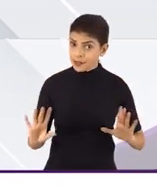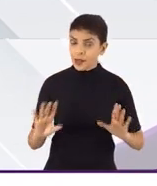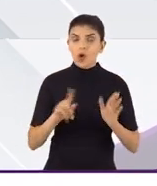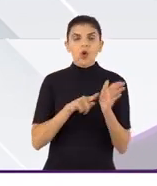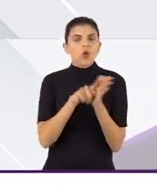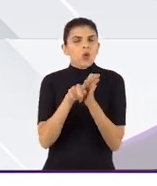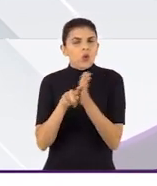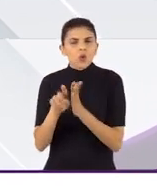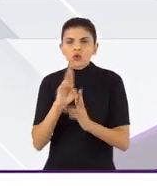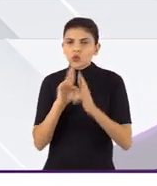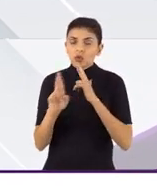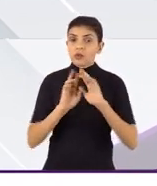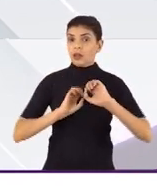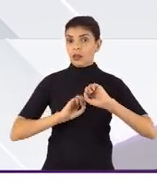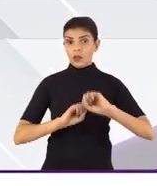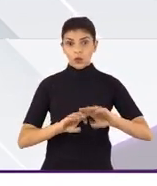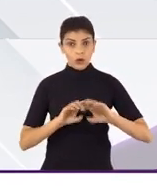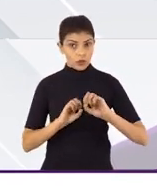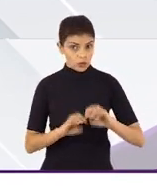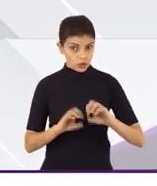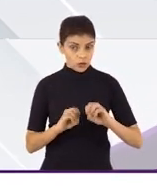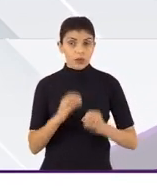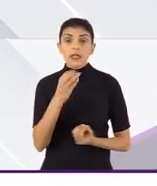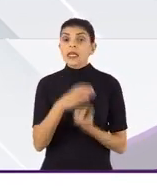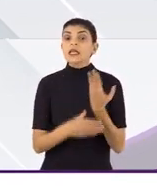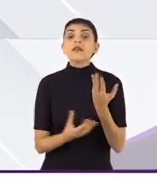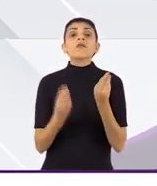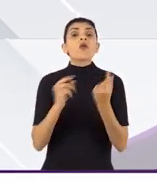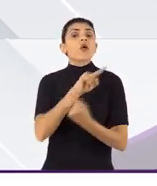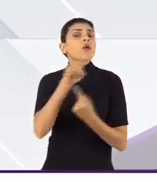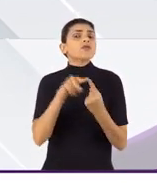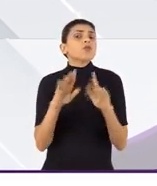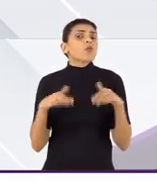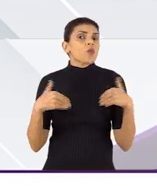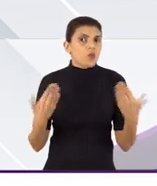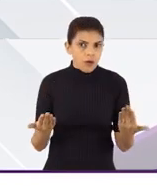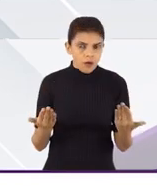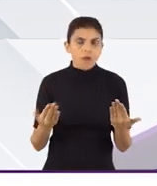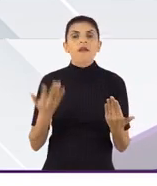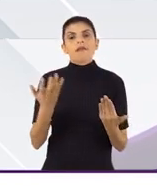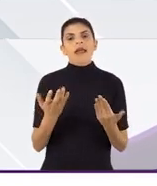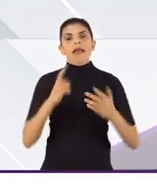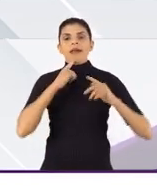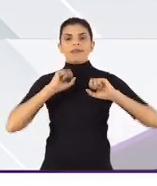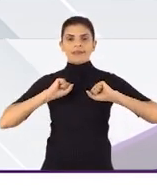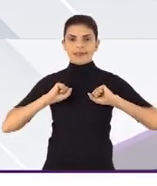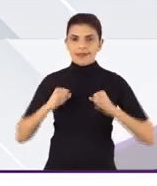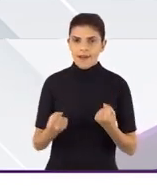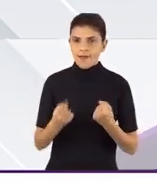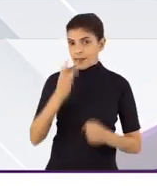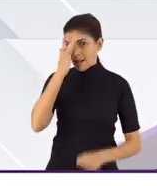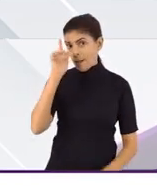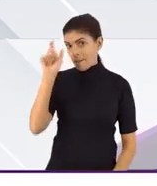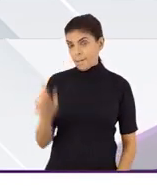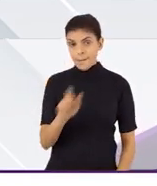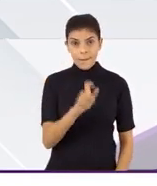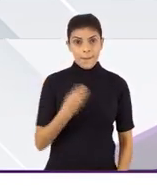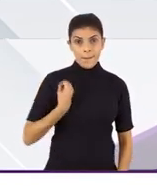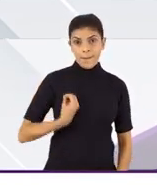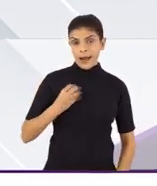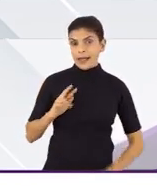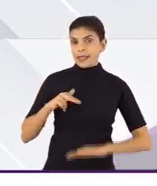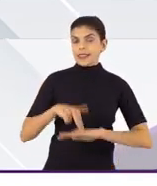deliberativo e educativo, criado para quem? Defender os interesses dos